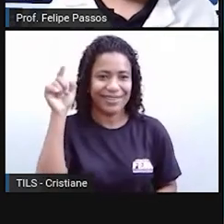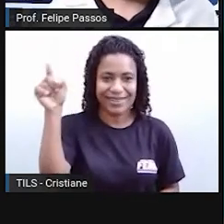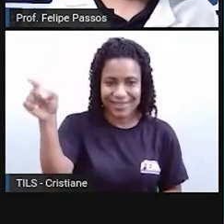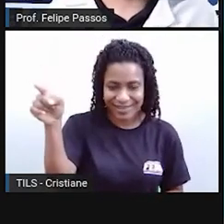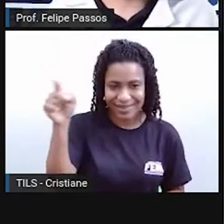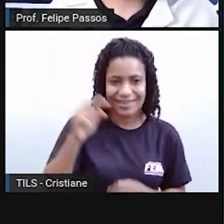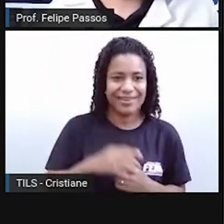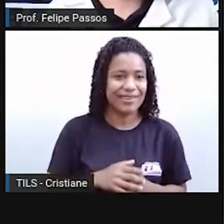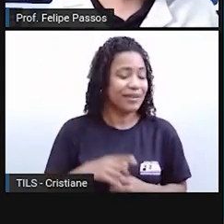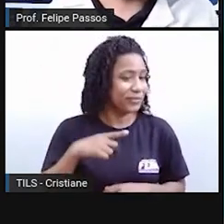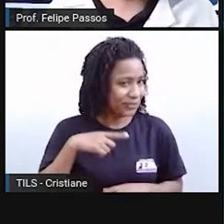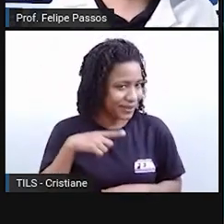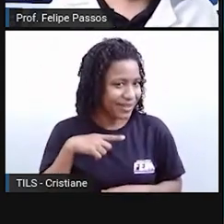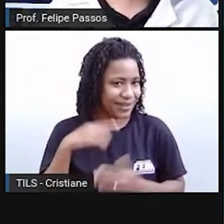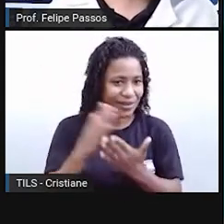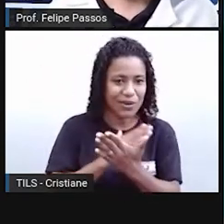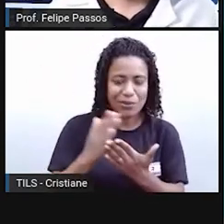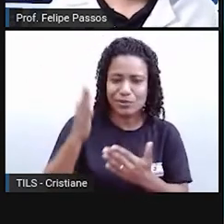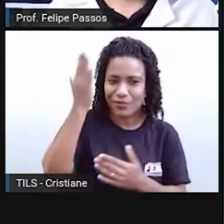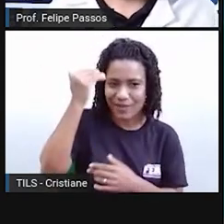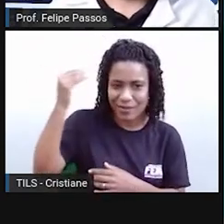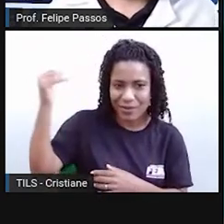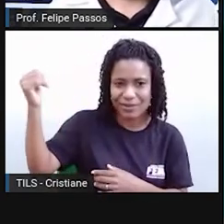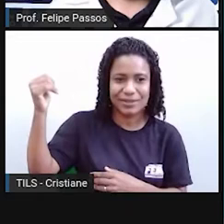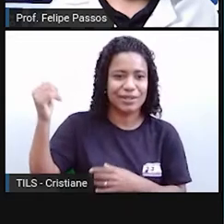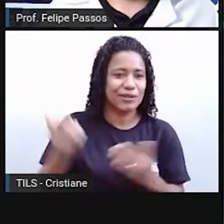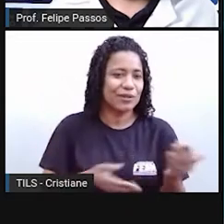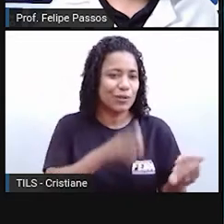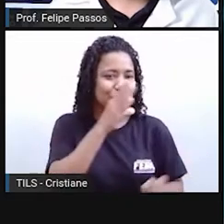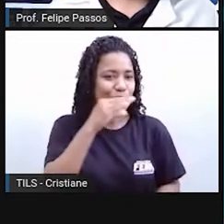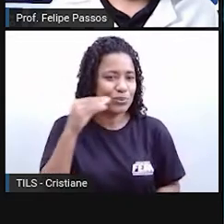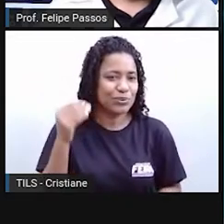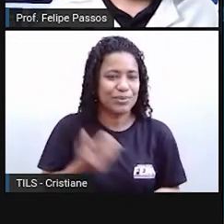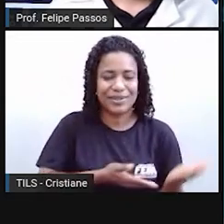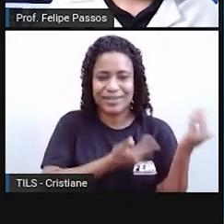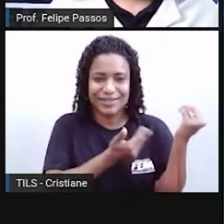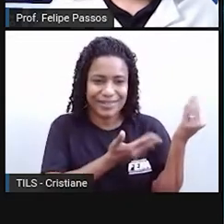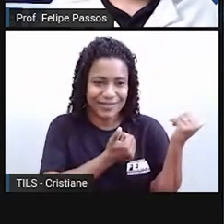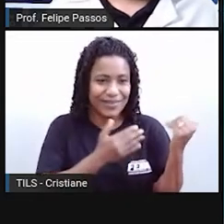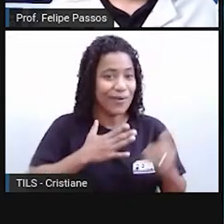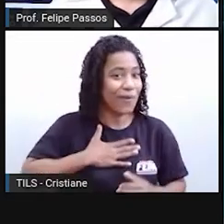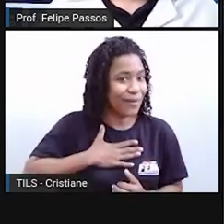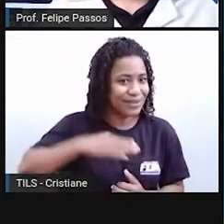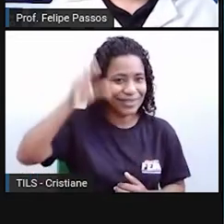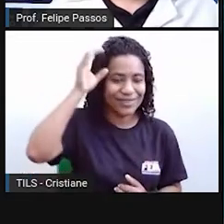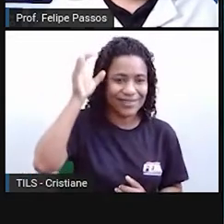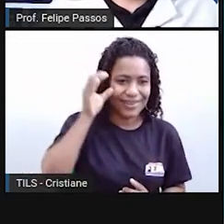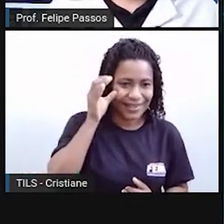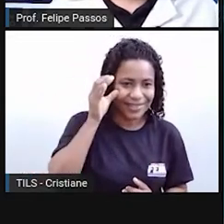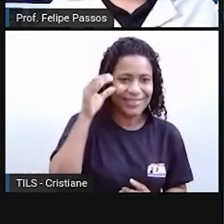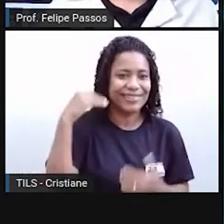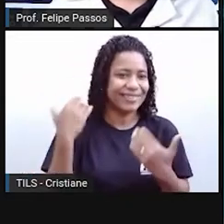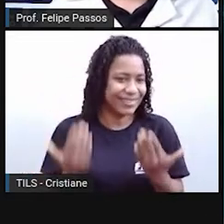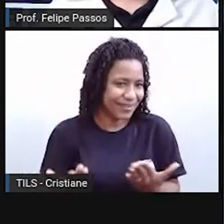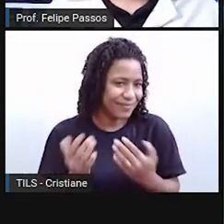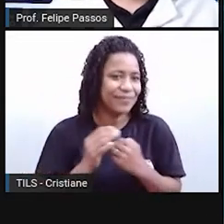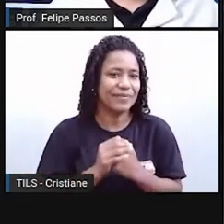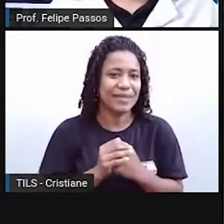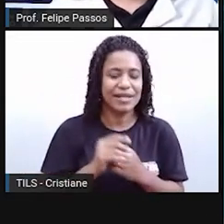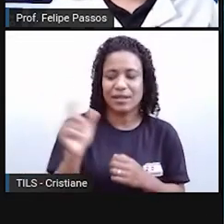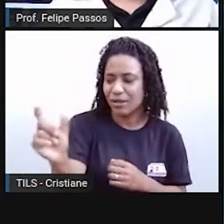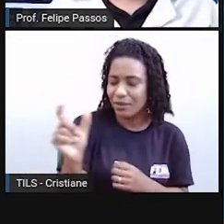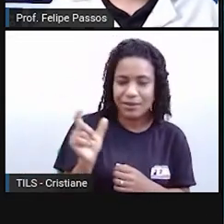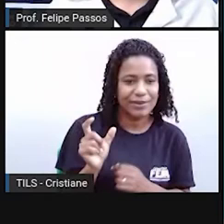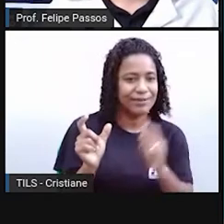super aí em alta, né? Vários jovens gostam do pop coreano. Pois é, essas expressões vão